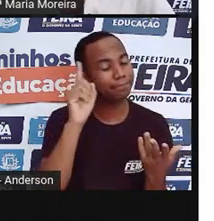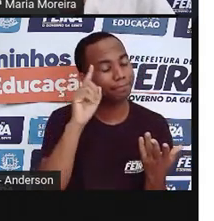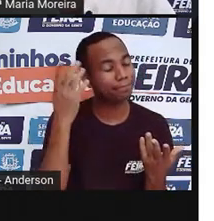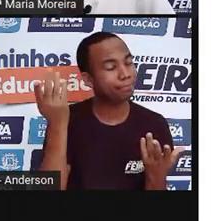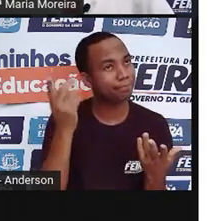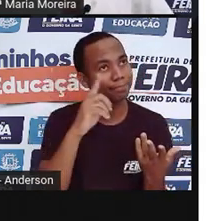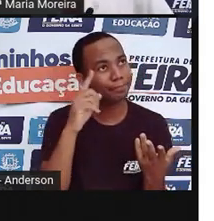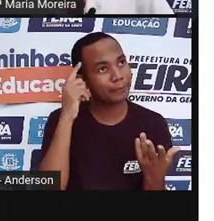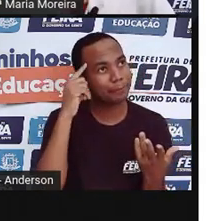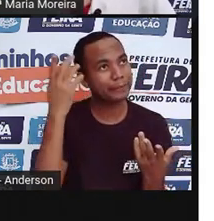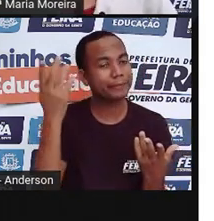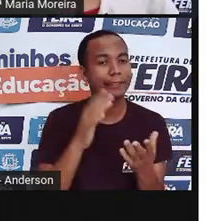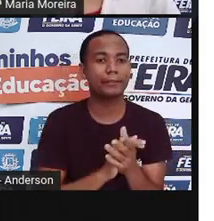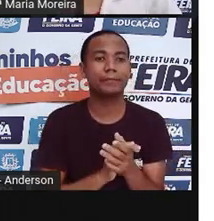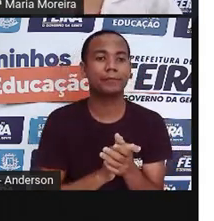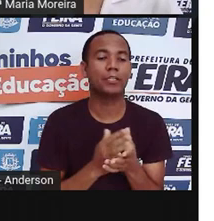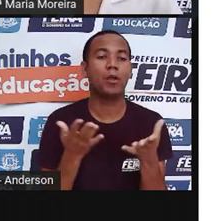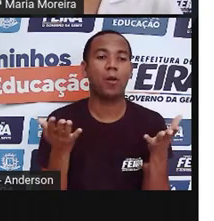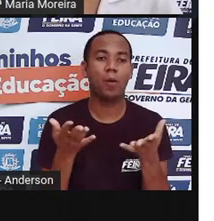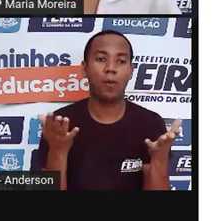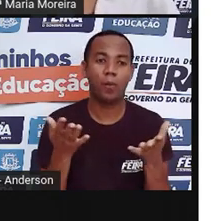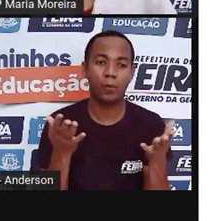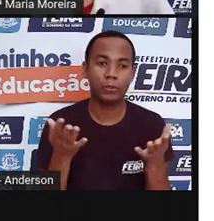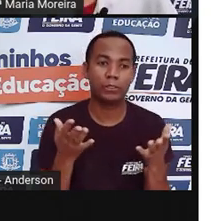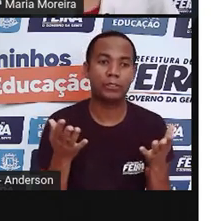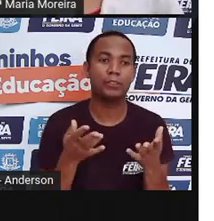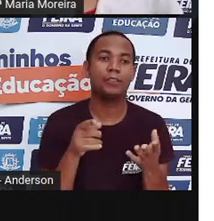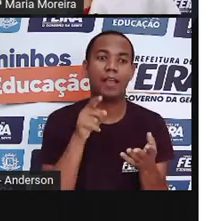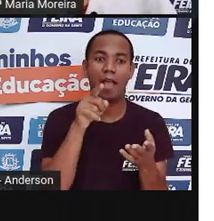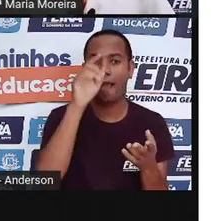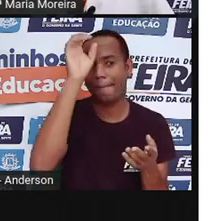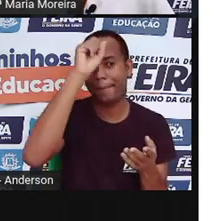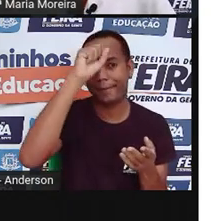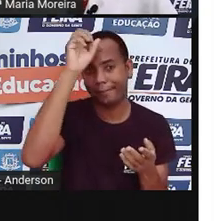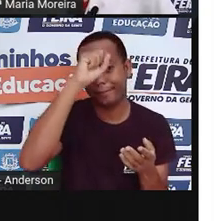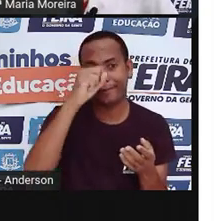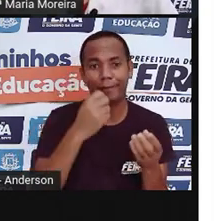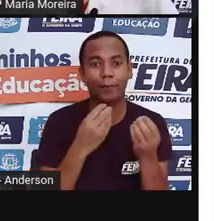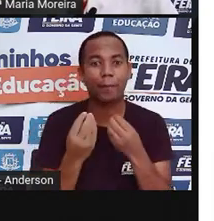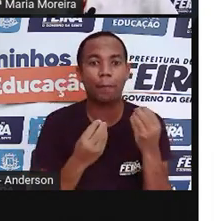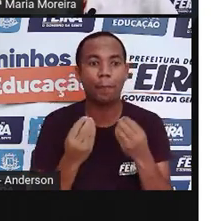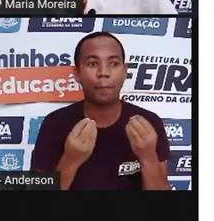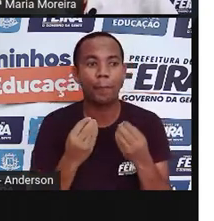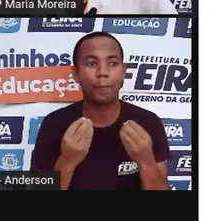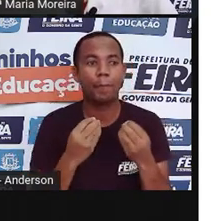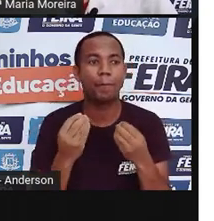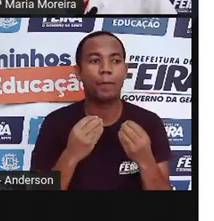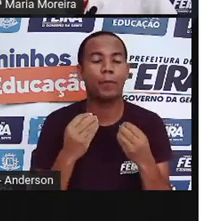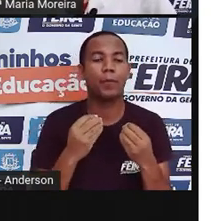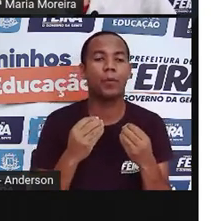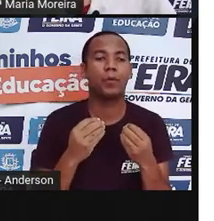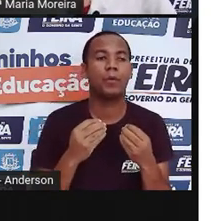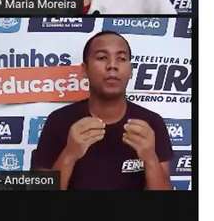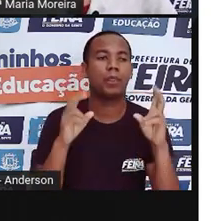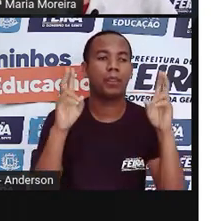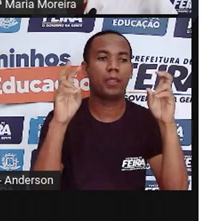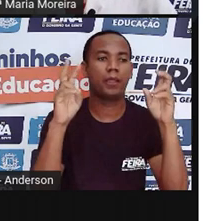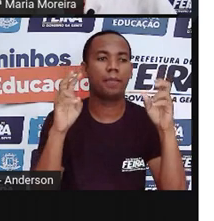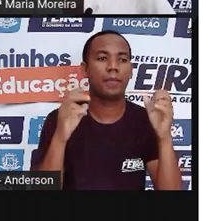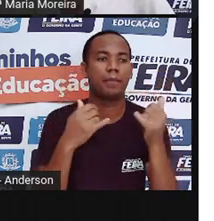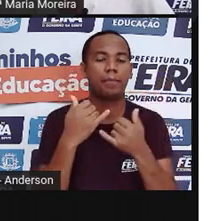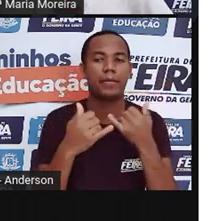Não? Pois hoje é a aula exata pra você aprender sobre a produção de brinquedos.